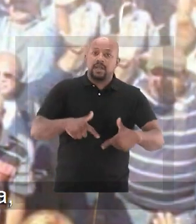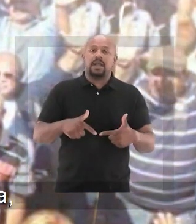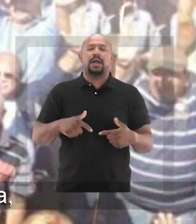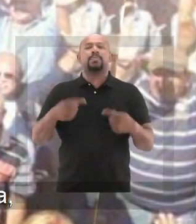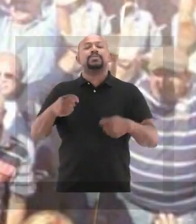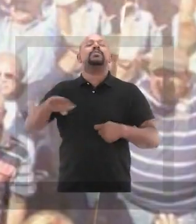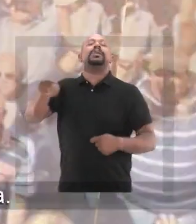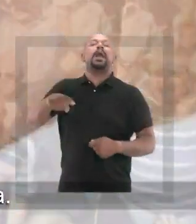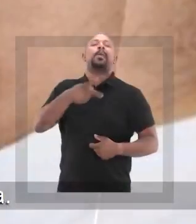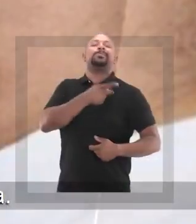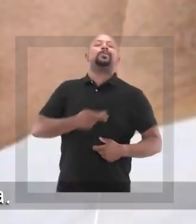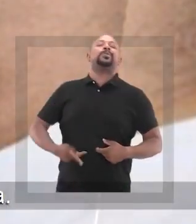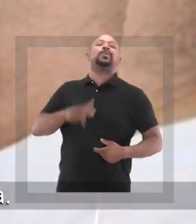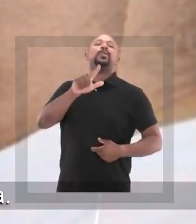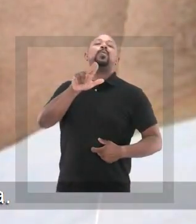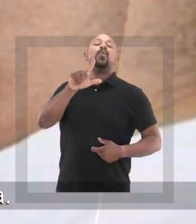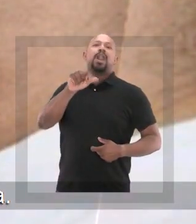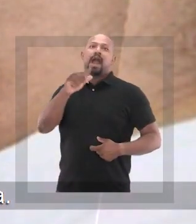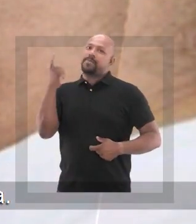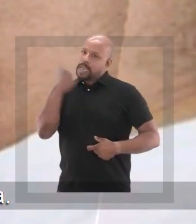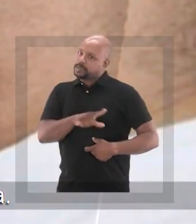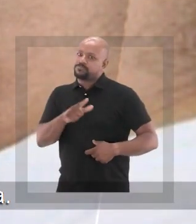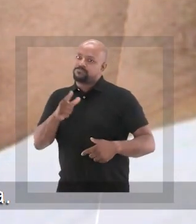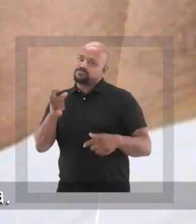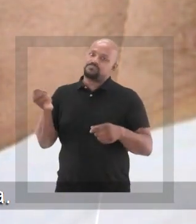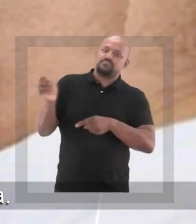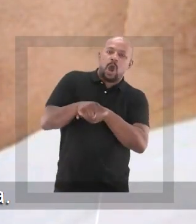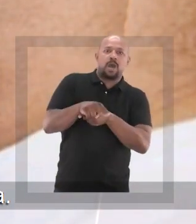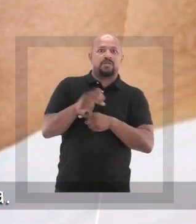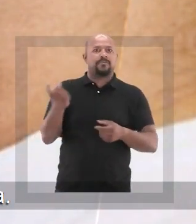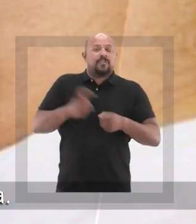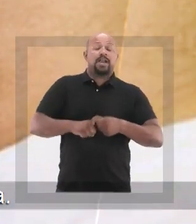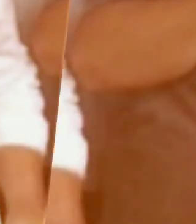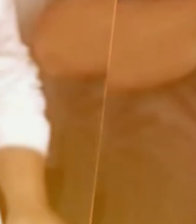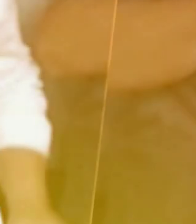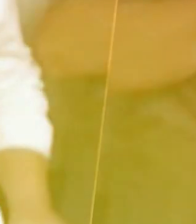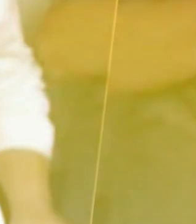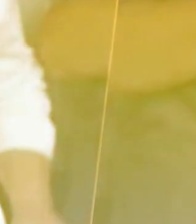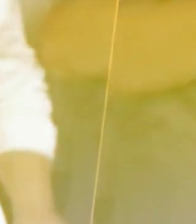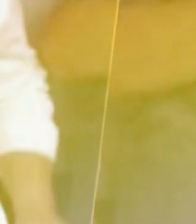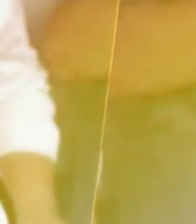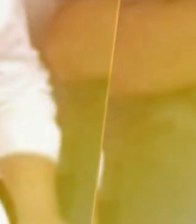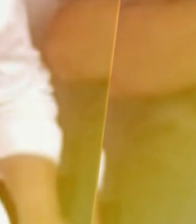empregos de volta. Precisou o presidente Mula assumir para desfazer essa injustiça.